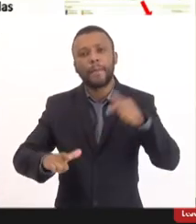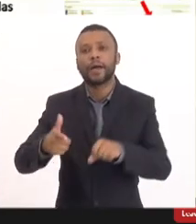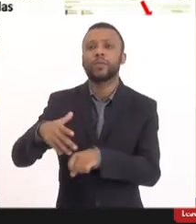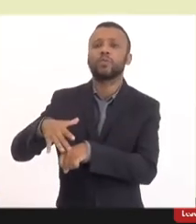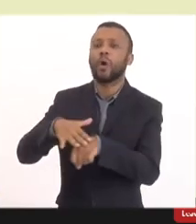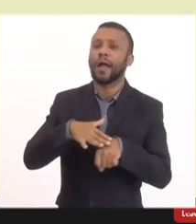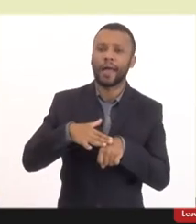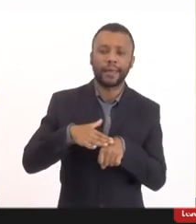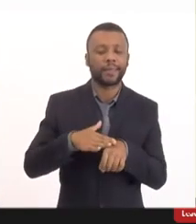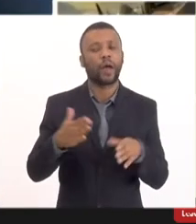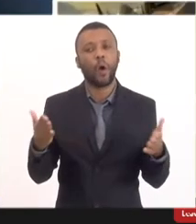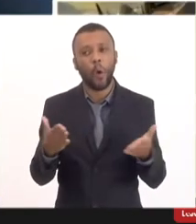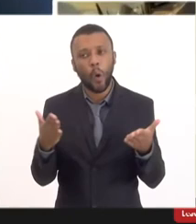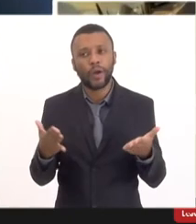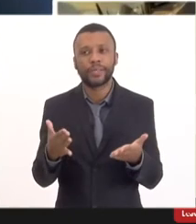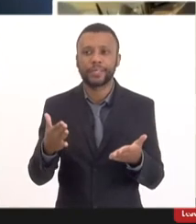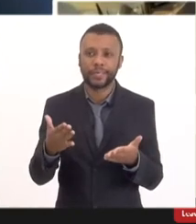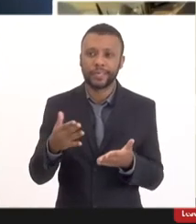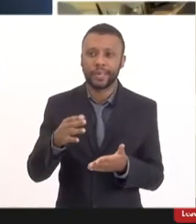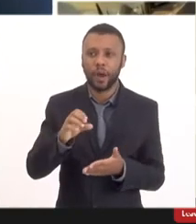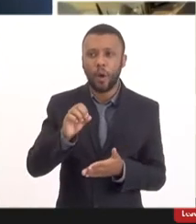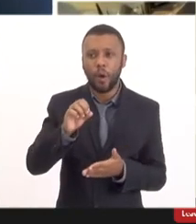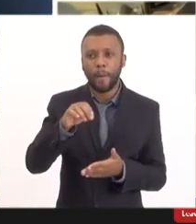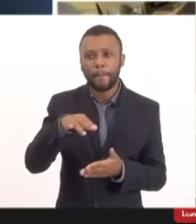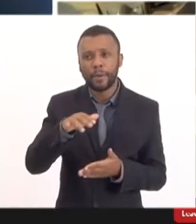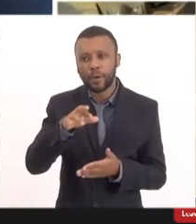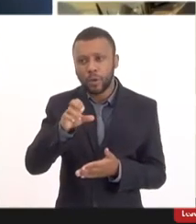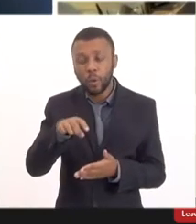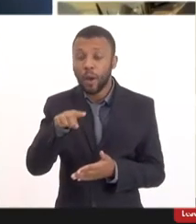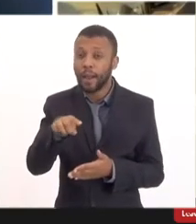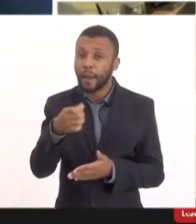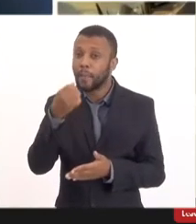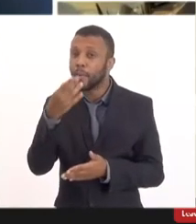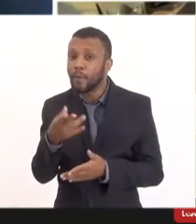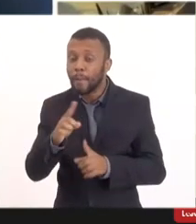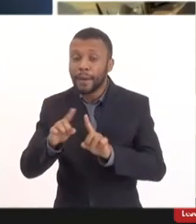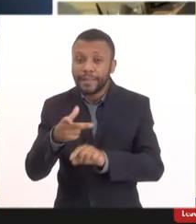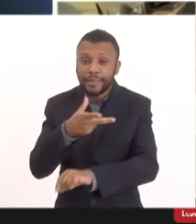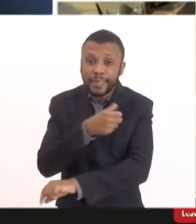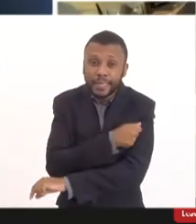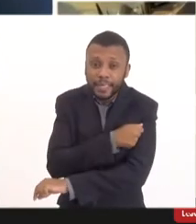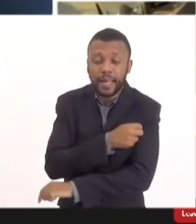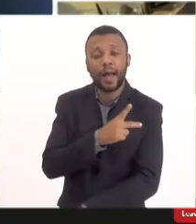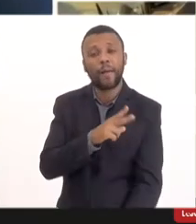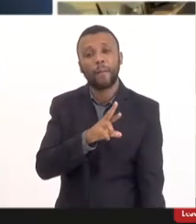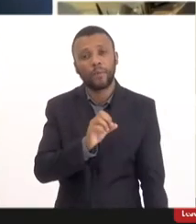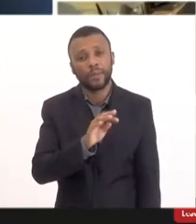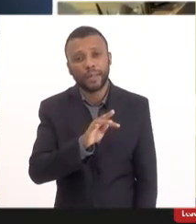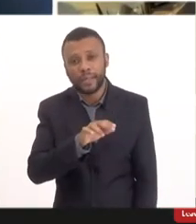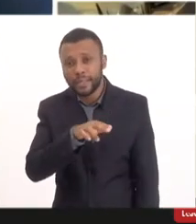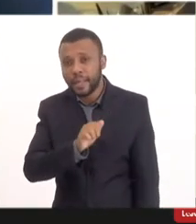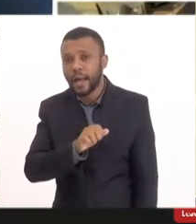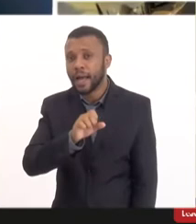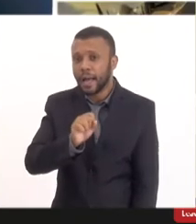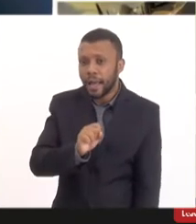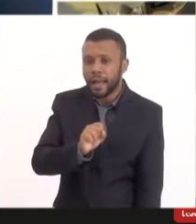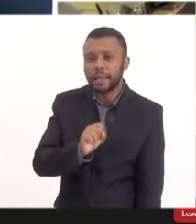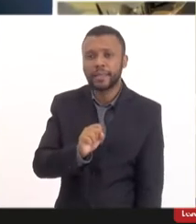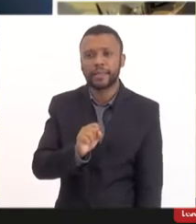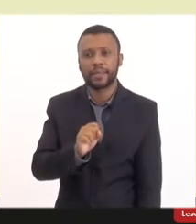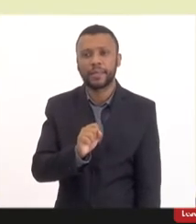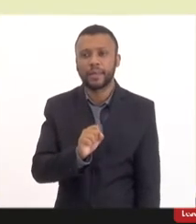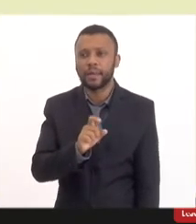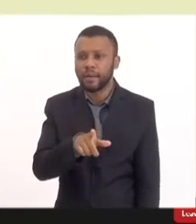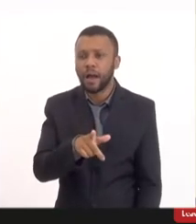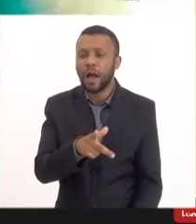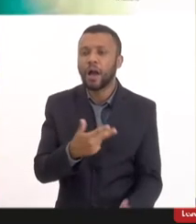Ômicron hoje é muito mais benigna mas a vacina não a proteína S da vacina continua tendo o segmento priônico